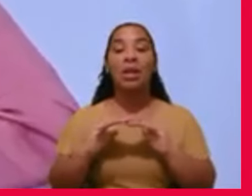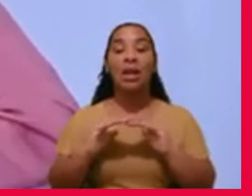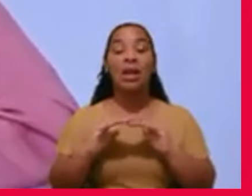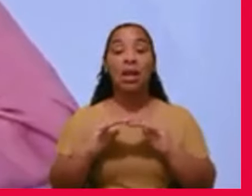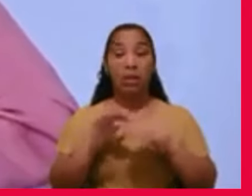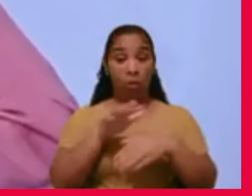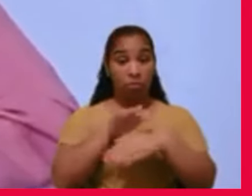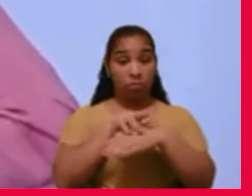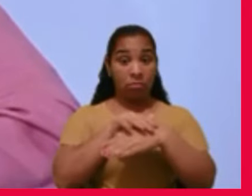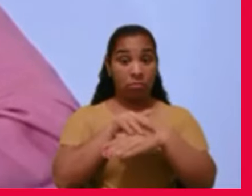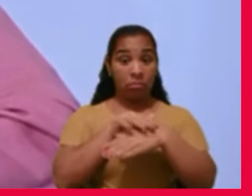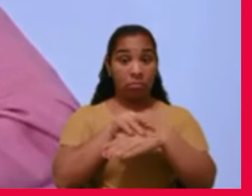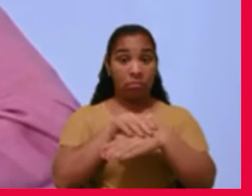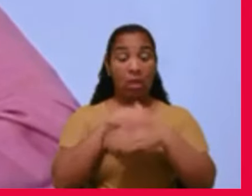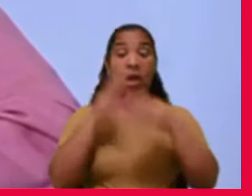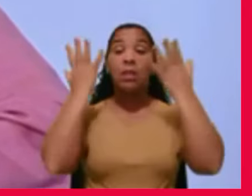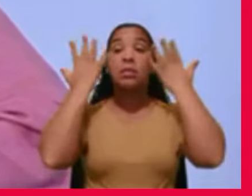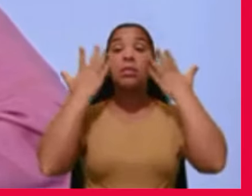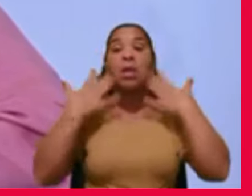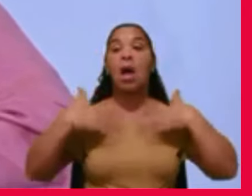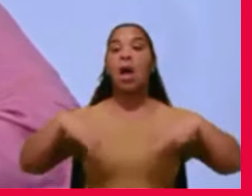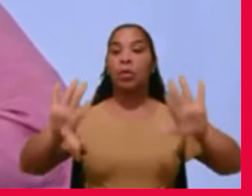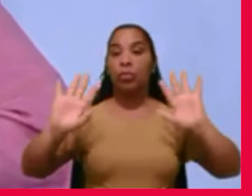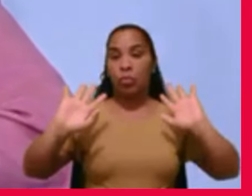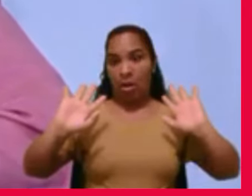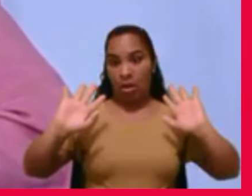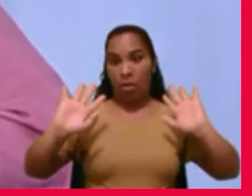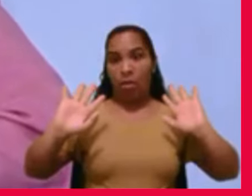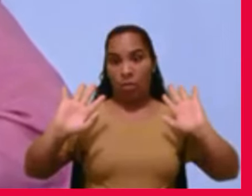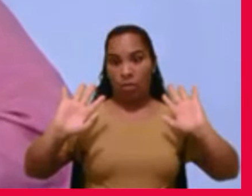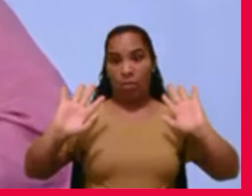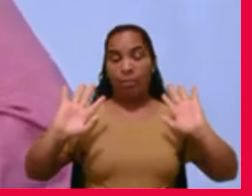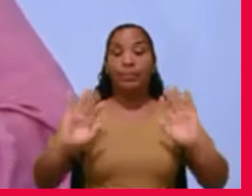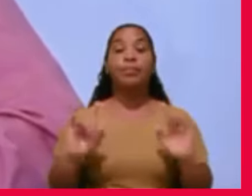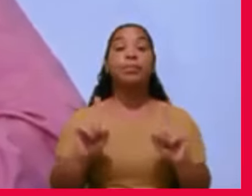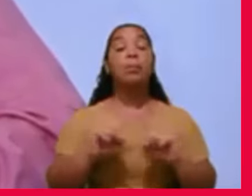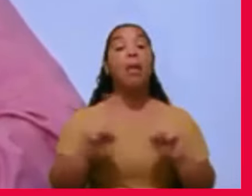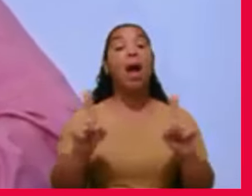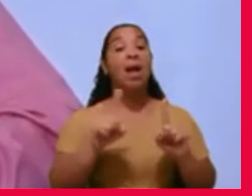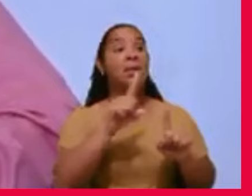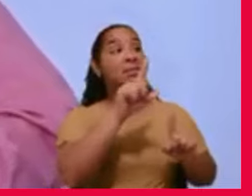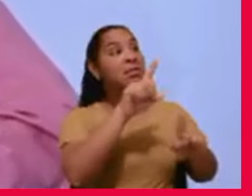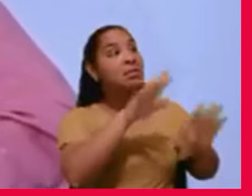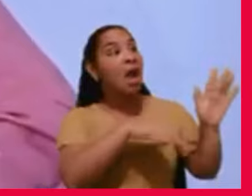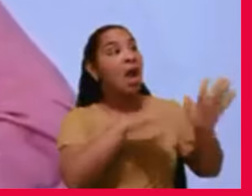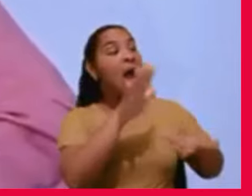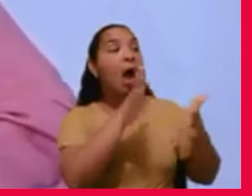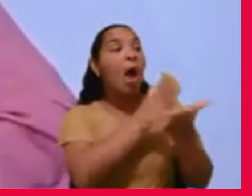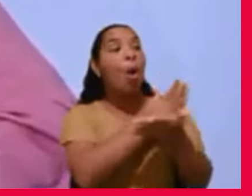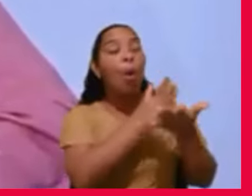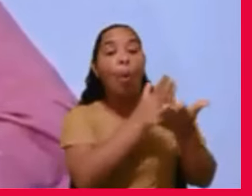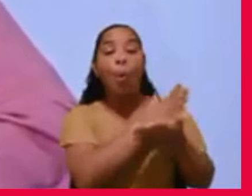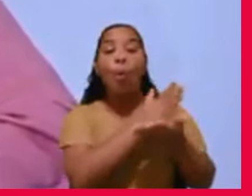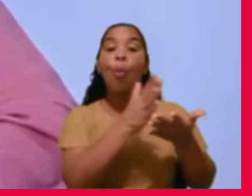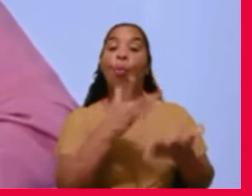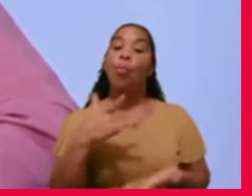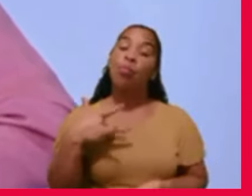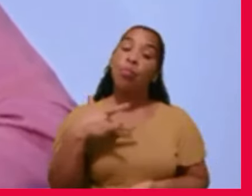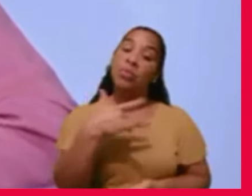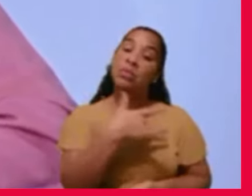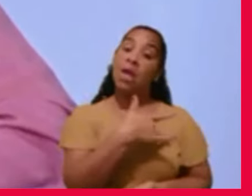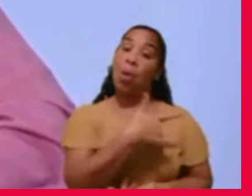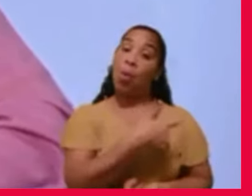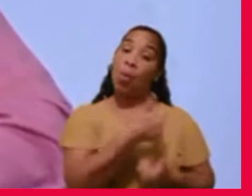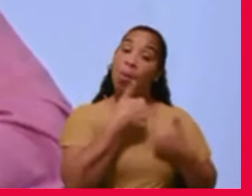do processo da saúde e outros que gozam de uma excelente saúde e